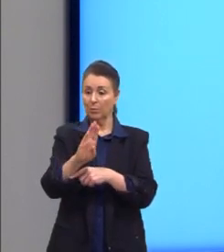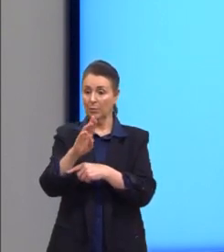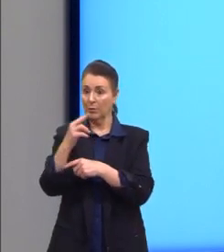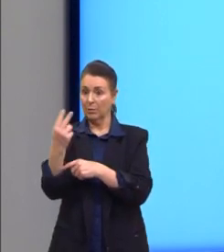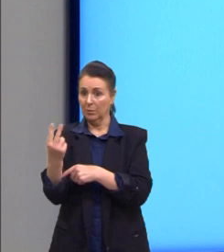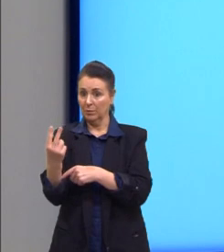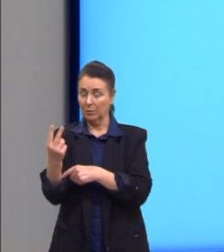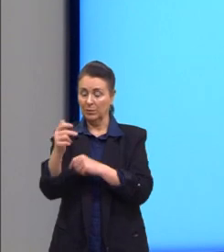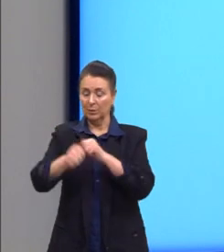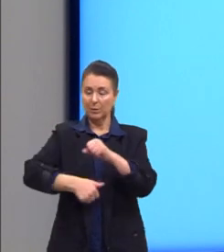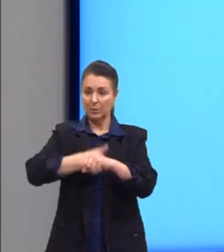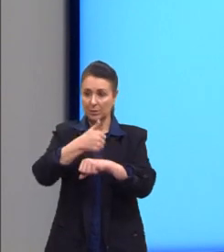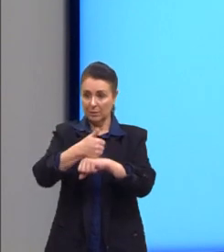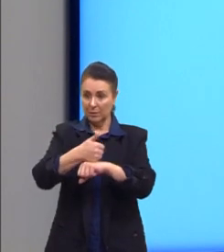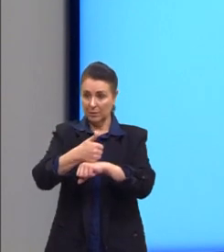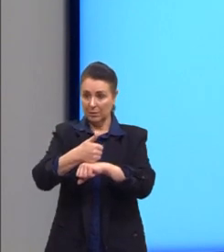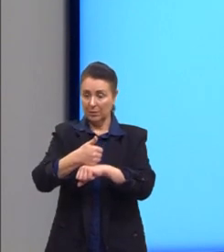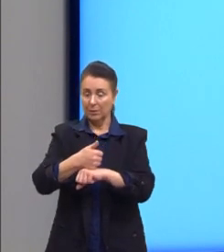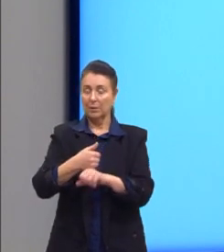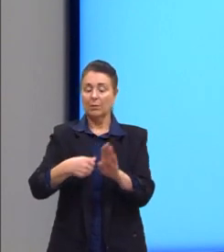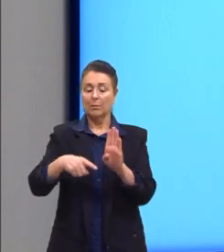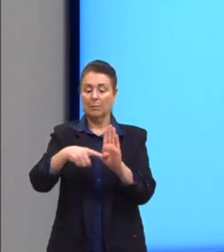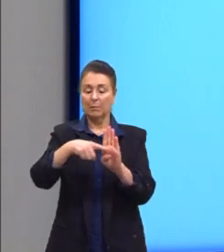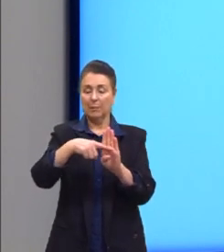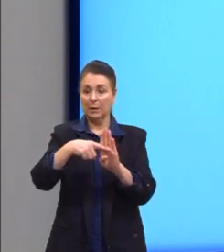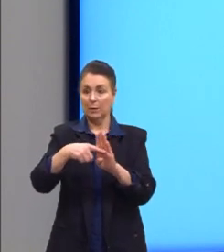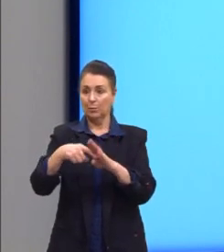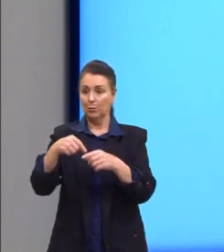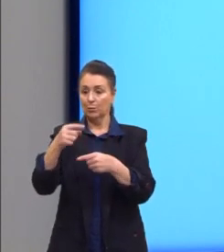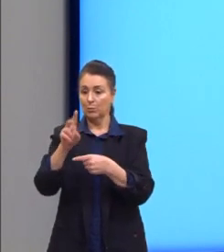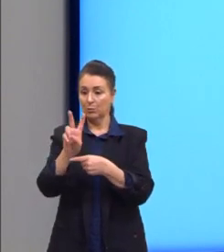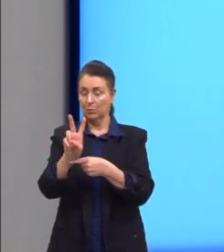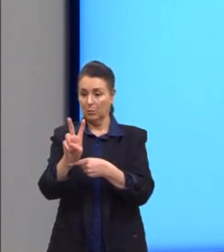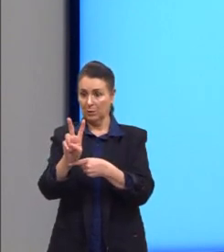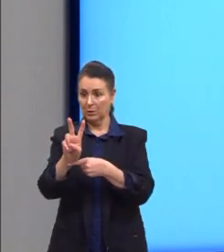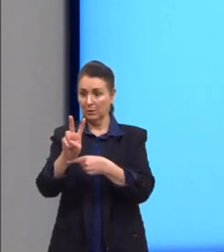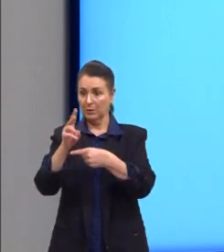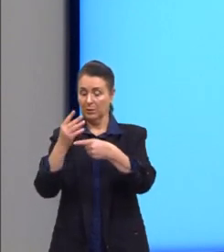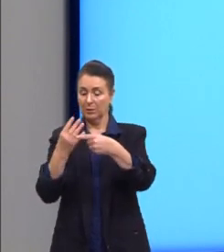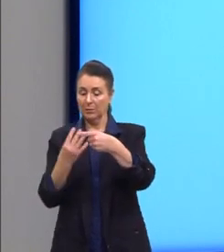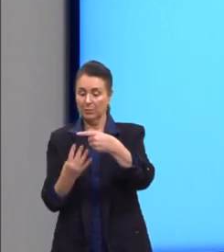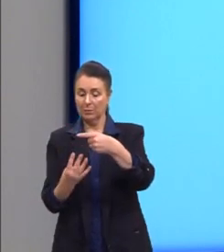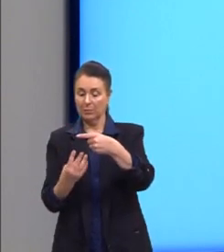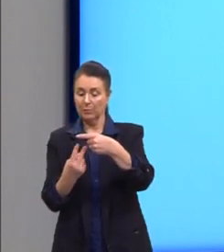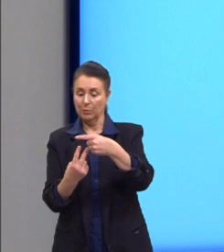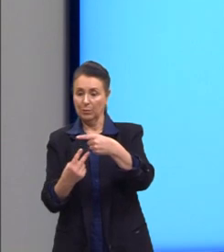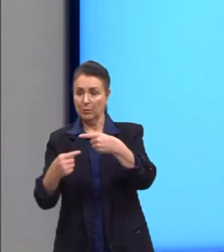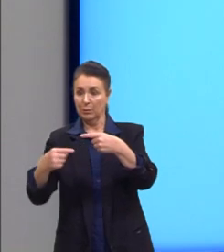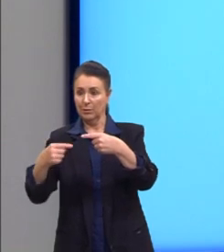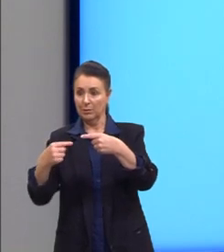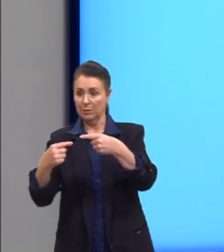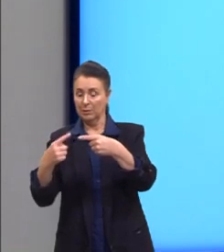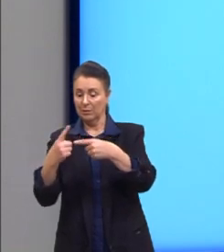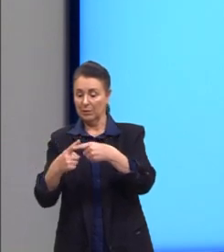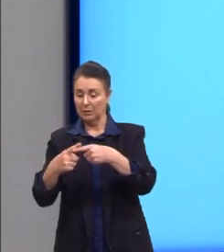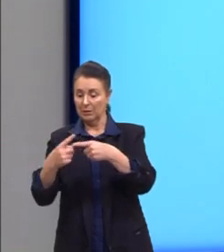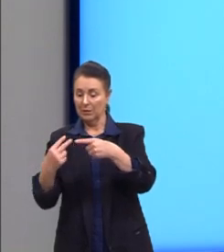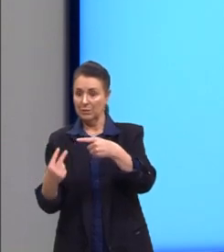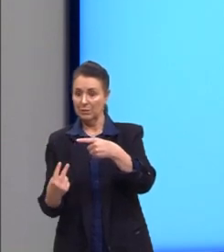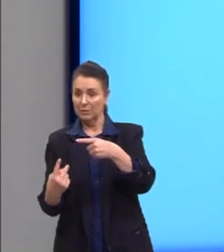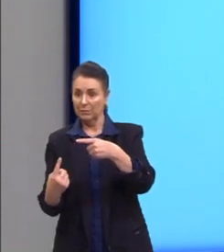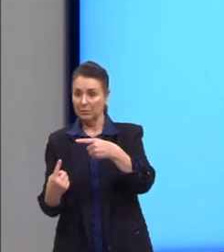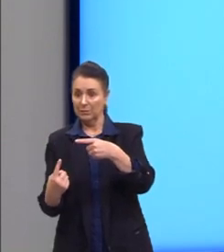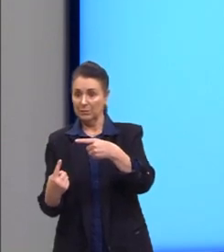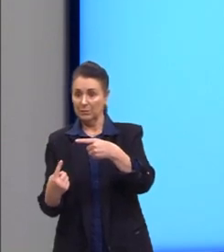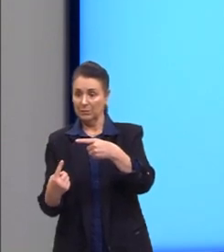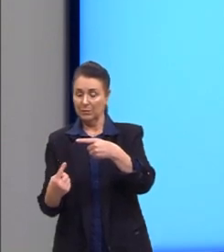Então, nós vamos substituir. Ficaria, então, menos 2 dividido por 2 vezes 1. 2 vezes 1